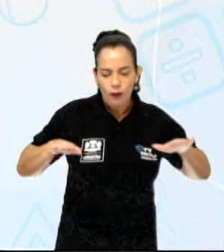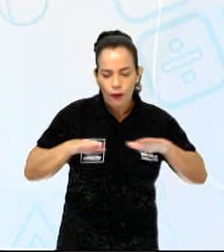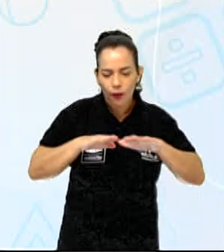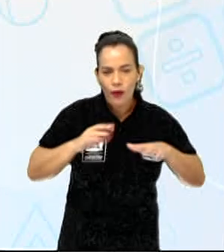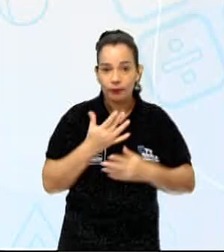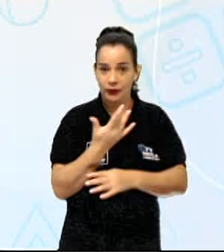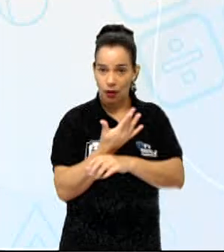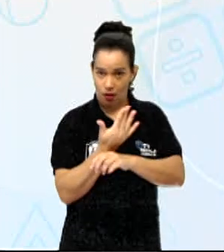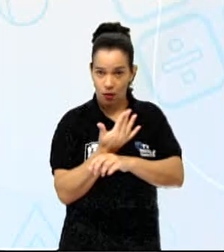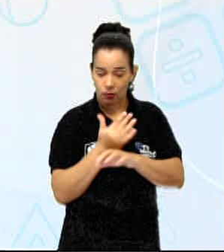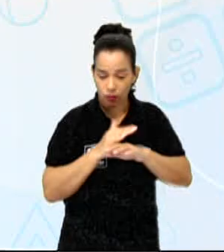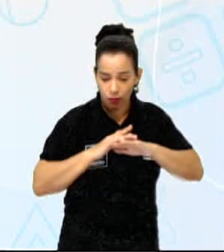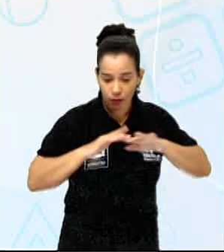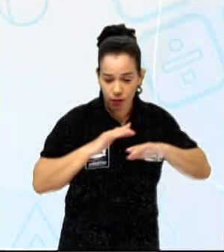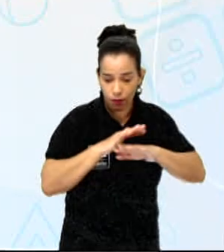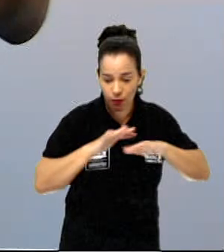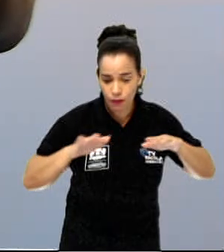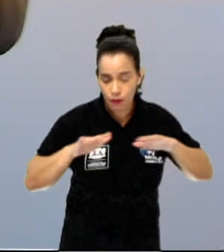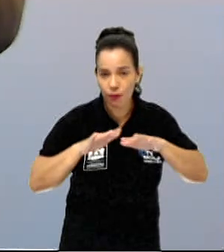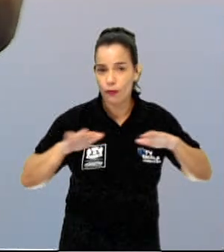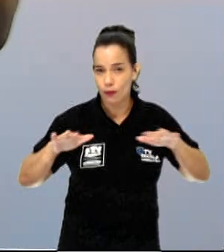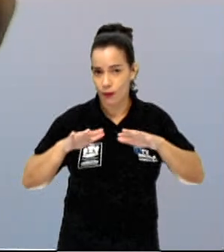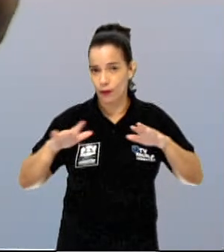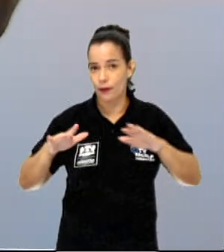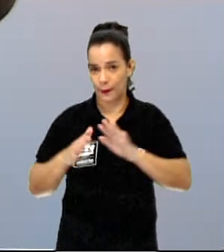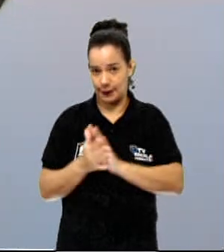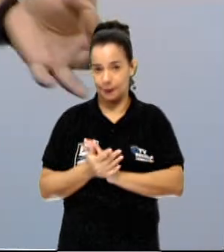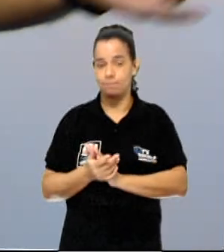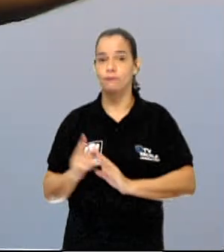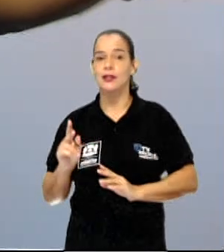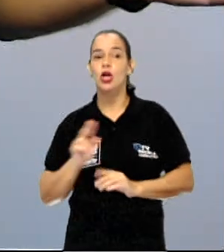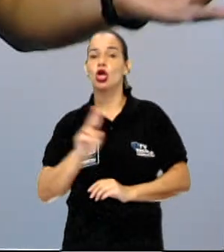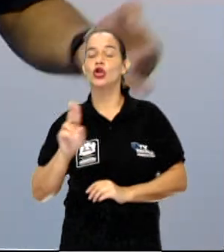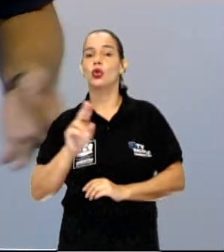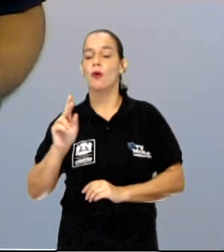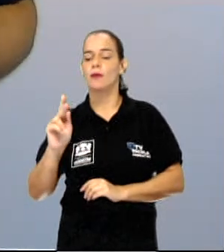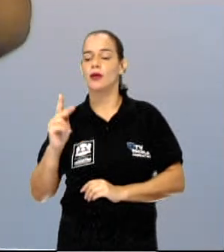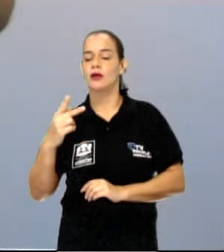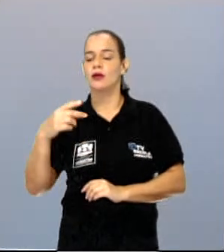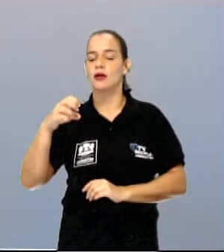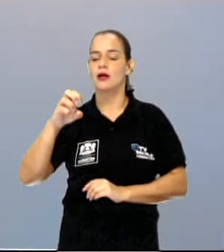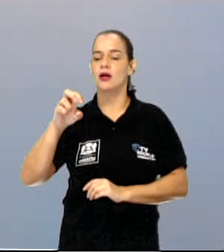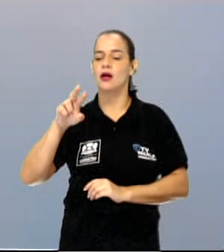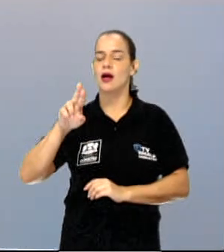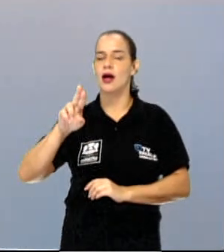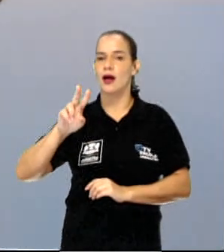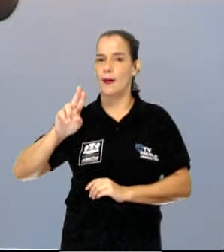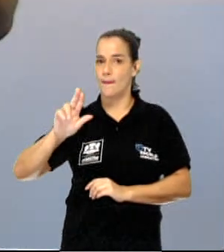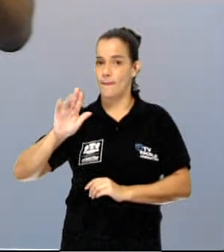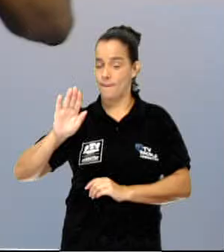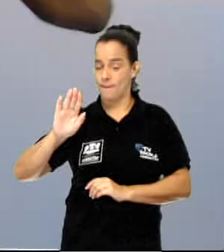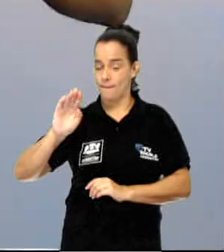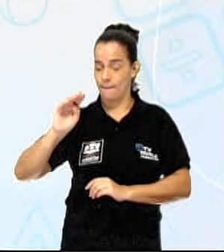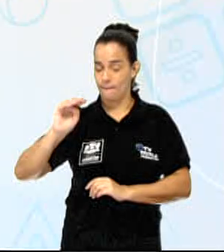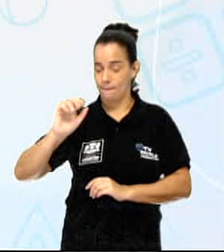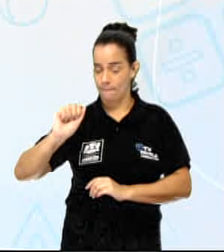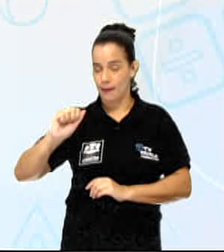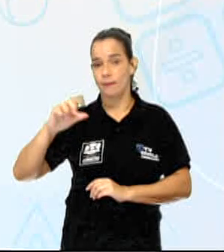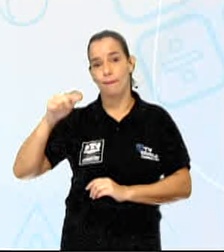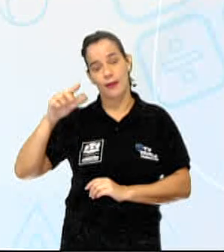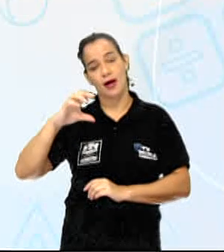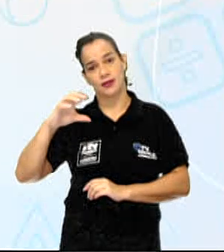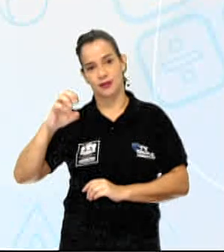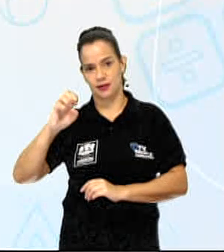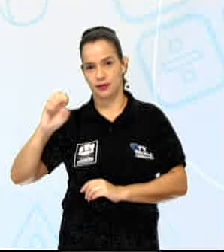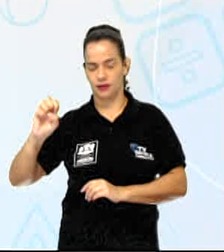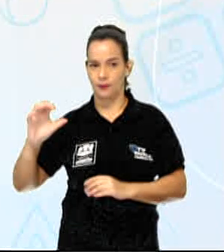Grama, grama. A gente tecnicamente chama de espécie herbácea. E aí os campos, que está ali uma paisagem que